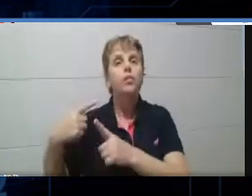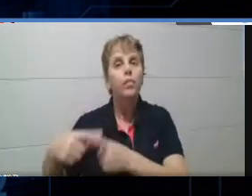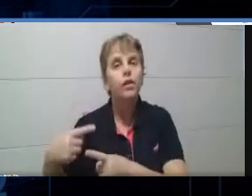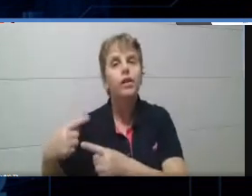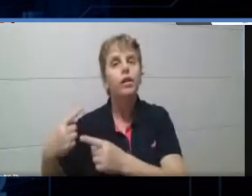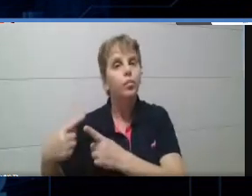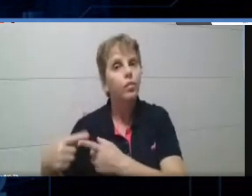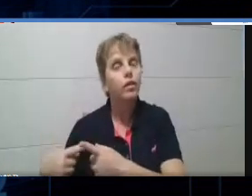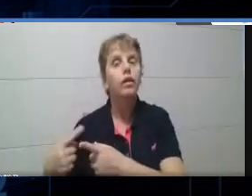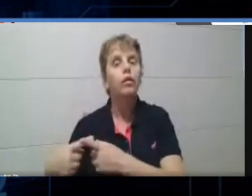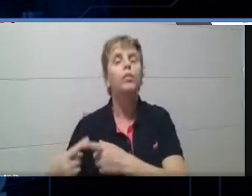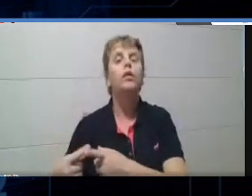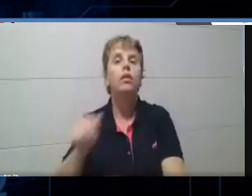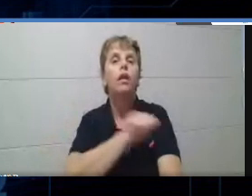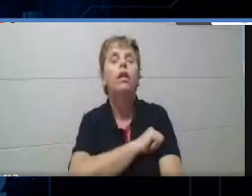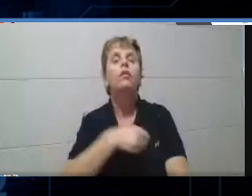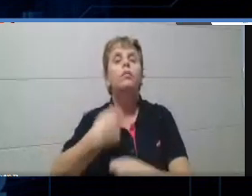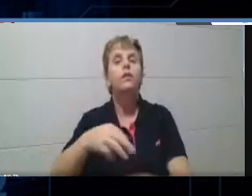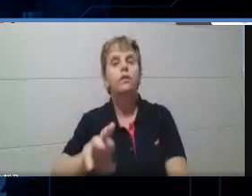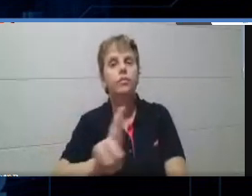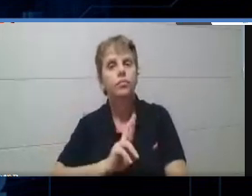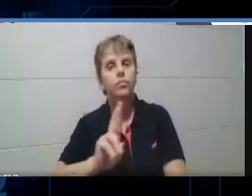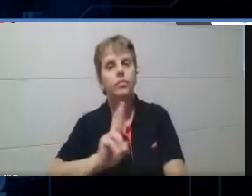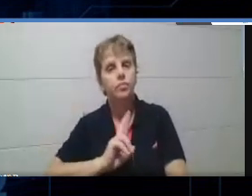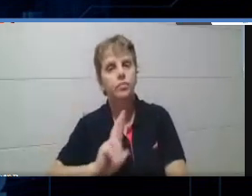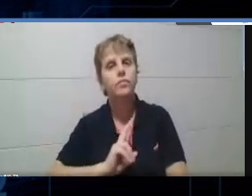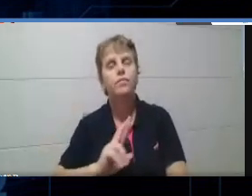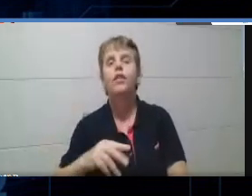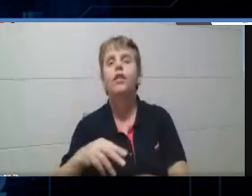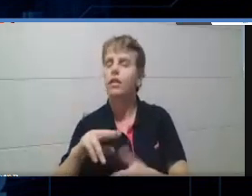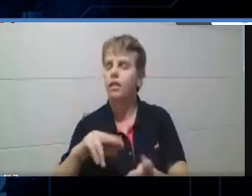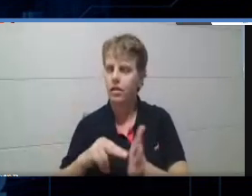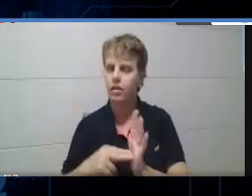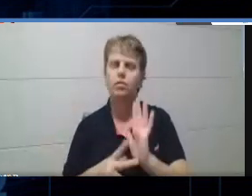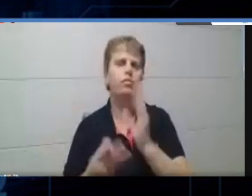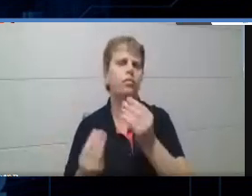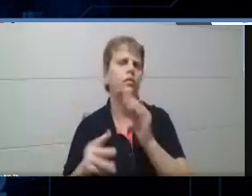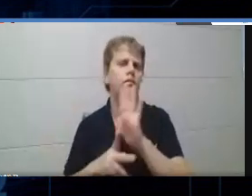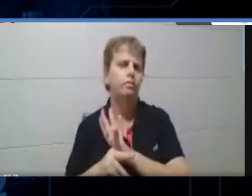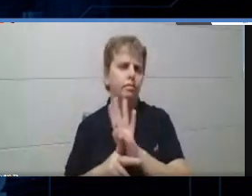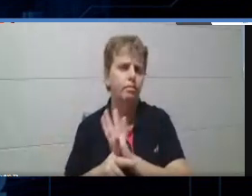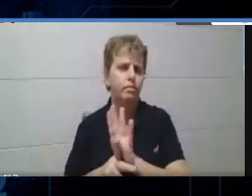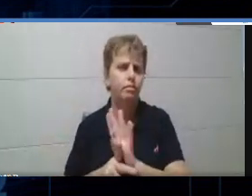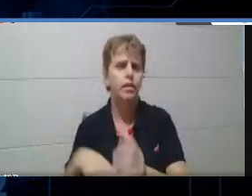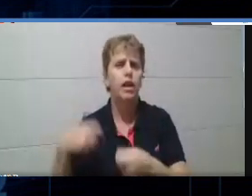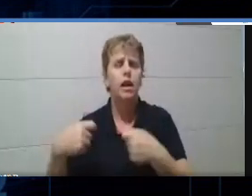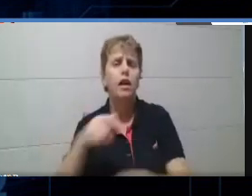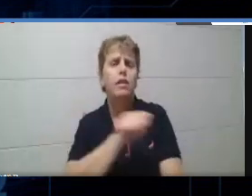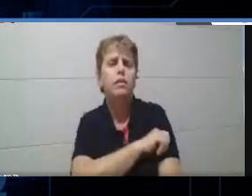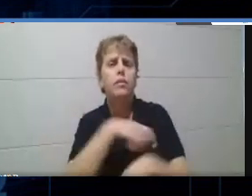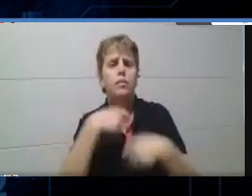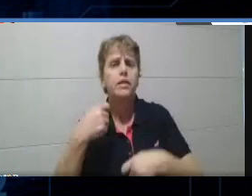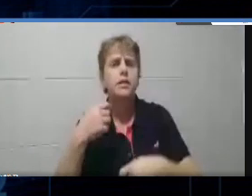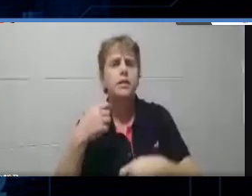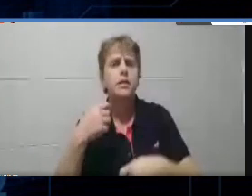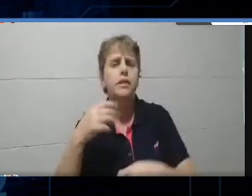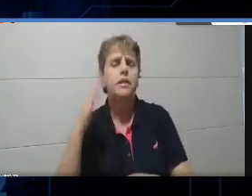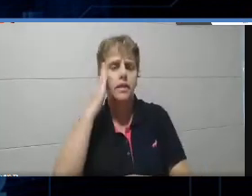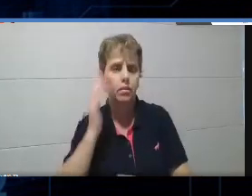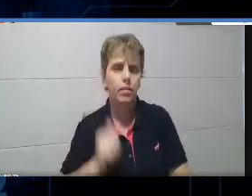que responder, cara, isso aqui é muito investigativo, ele tem que saber demais isso aqui, né, bom, gente,